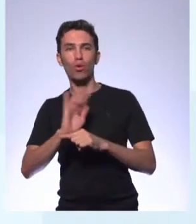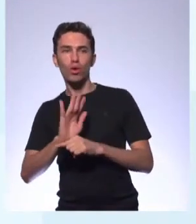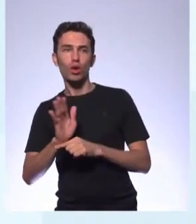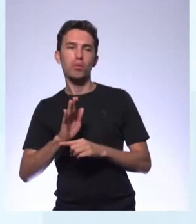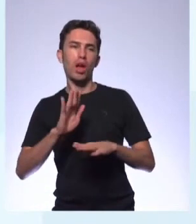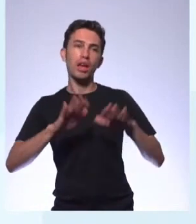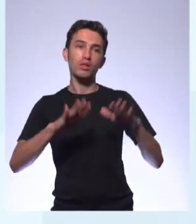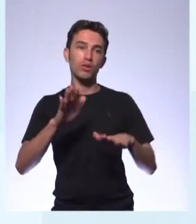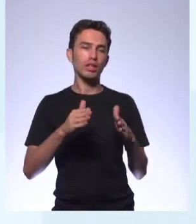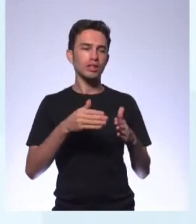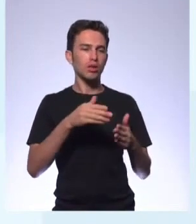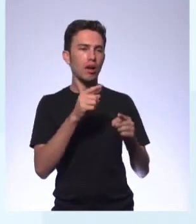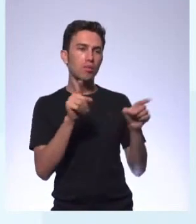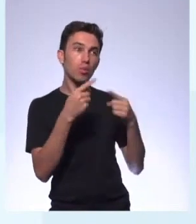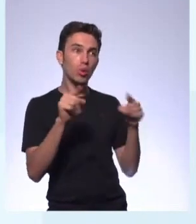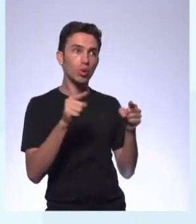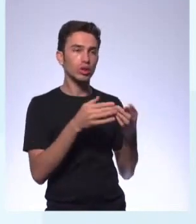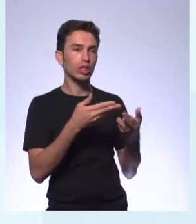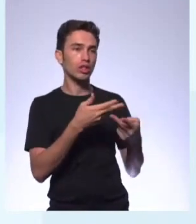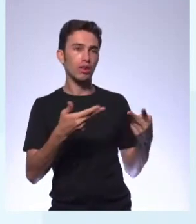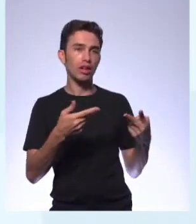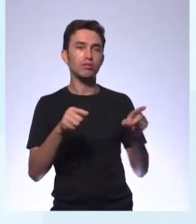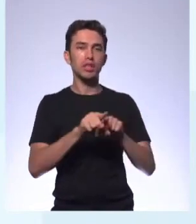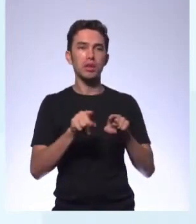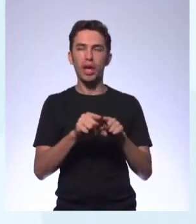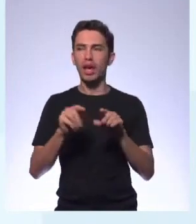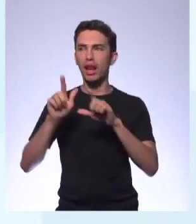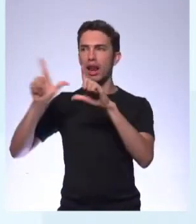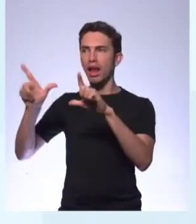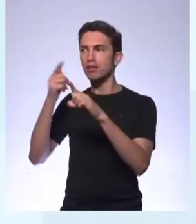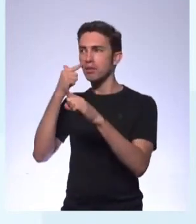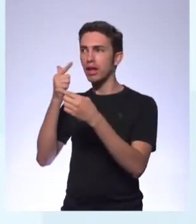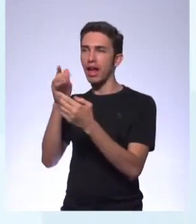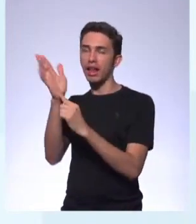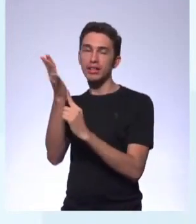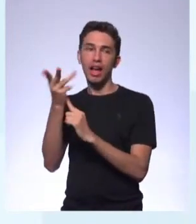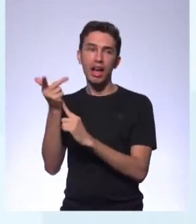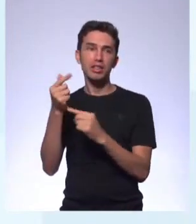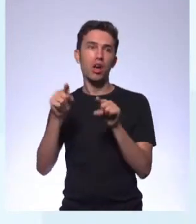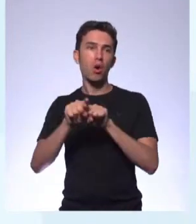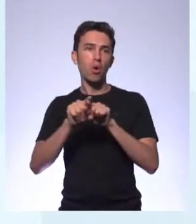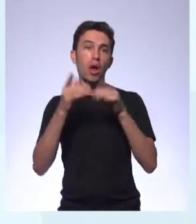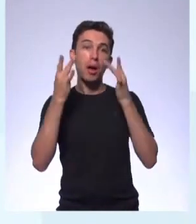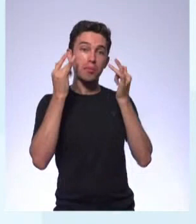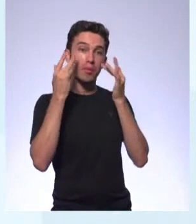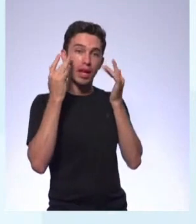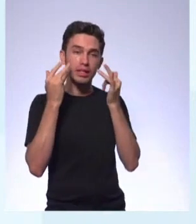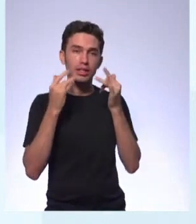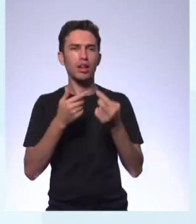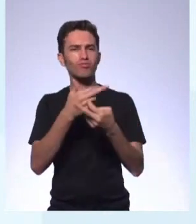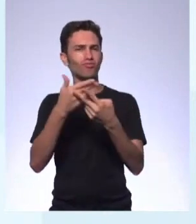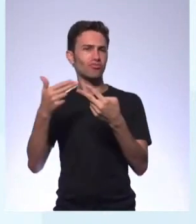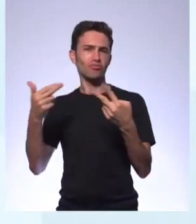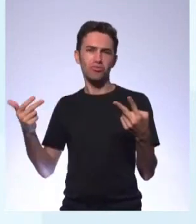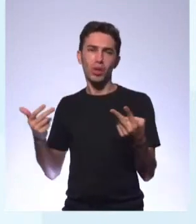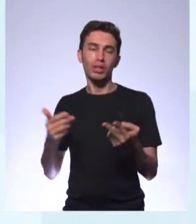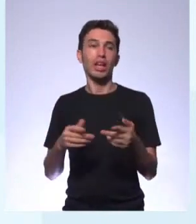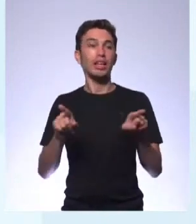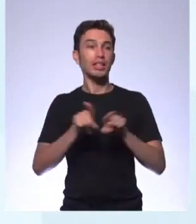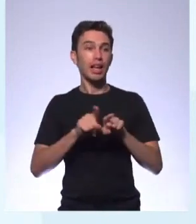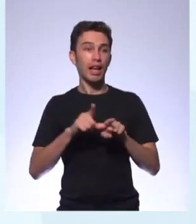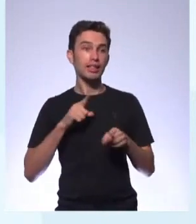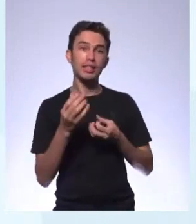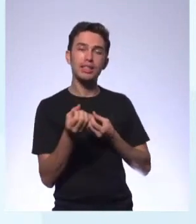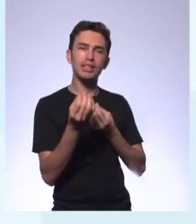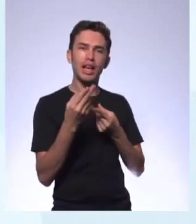um álbum musical, uma exposição artística, uma peça teatral, entre outros. Ela fornece dados ao